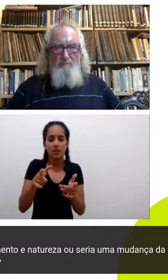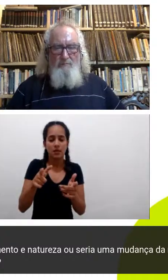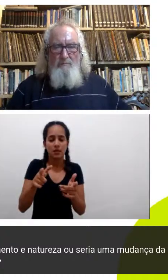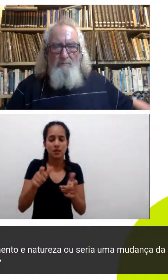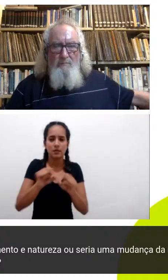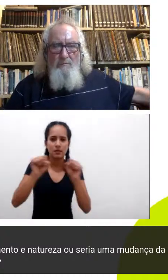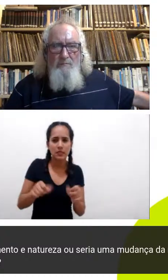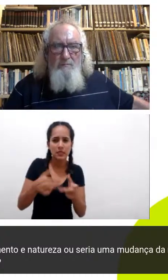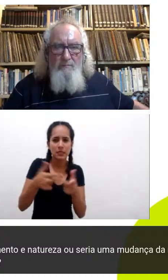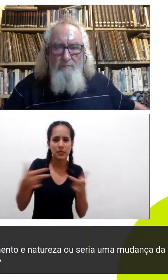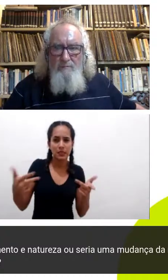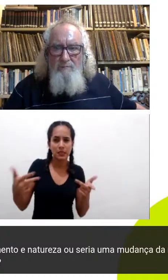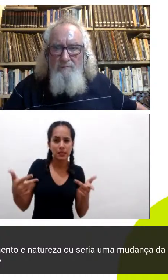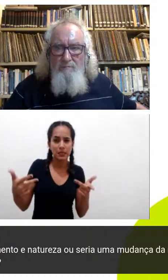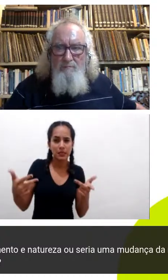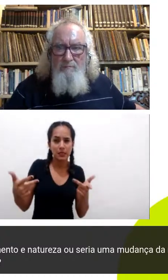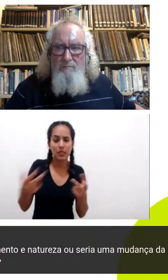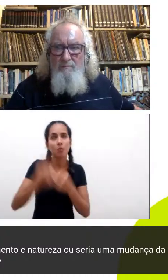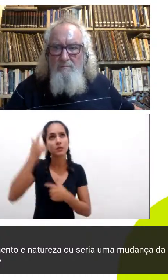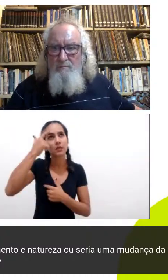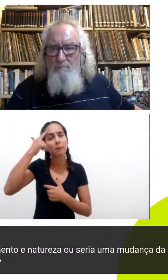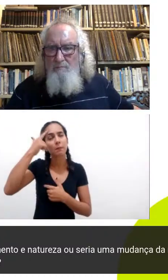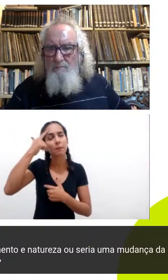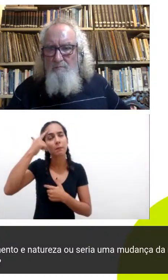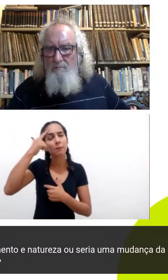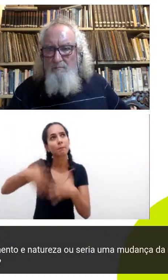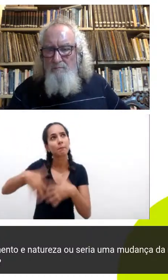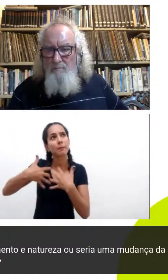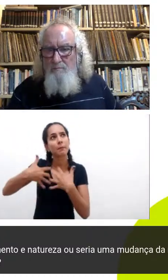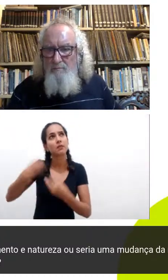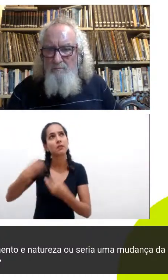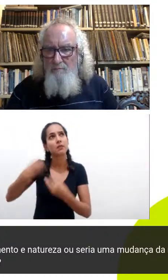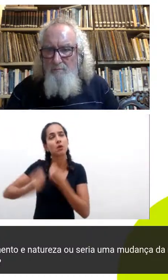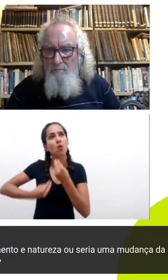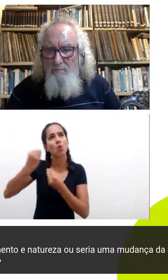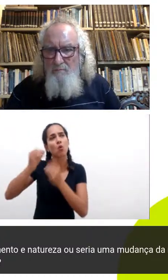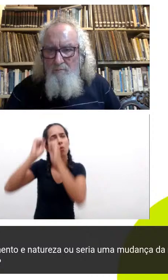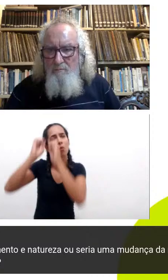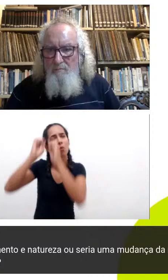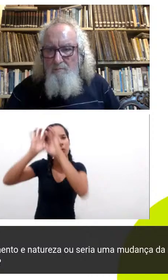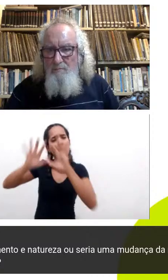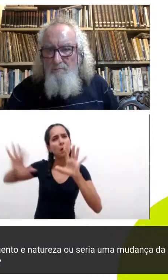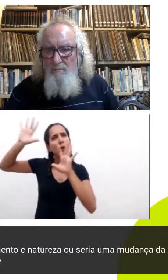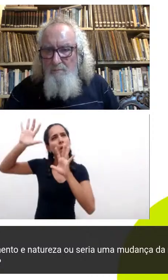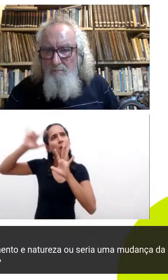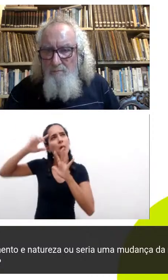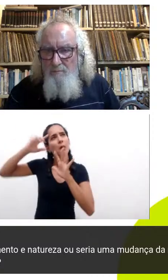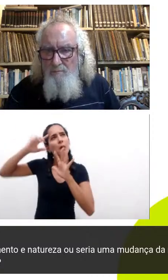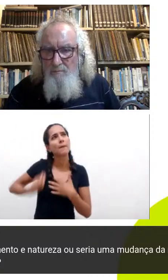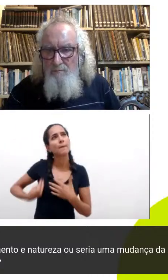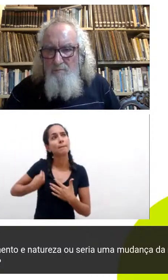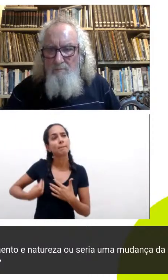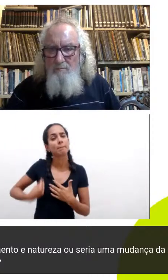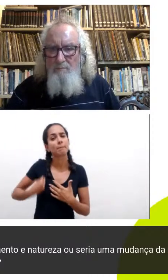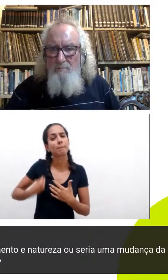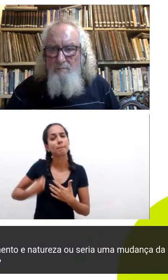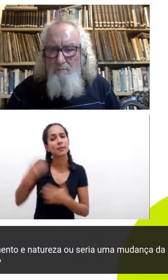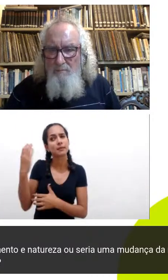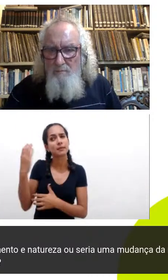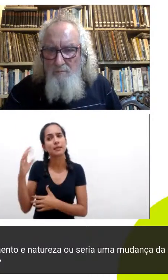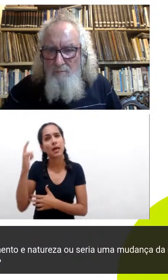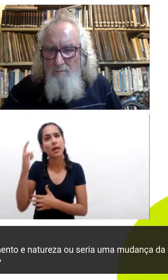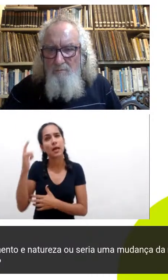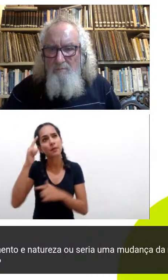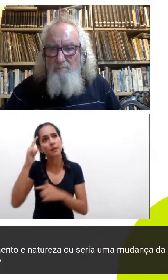que assim a gente tá repensando a maneira de desenhar as coisas então por exemplo se antes a gente pensava em produto sempre com